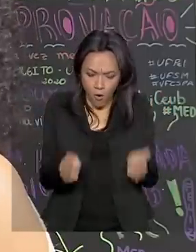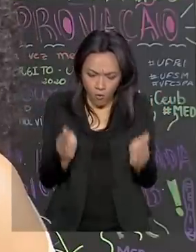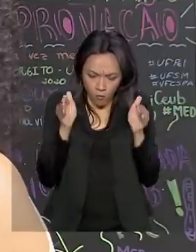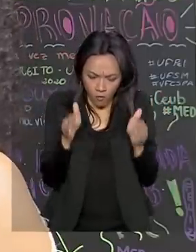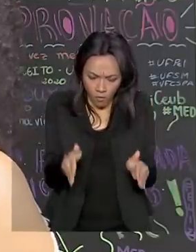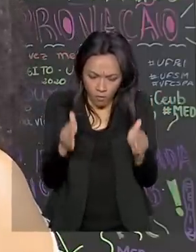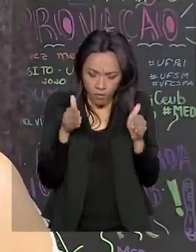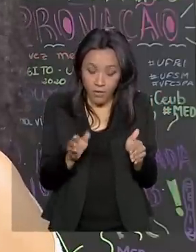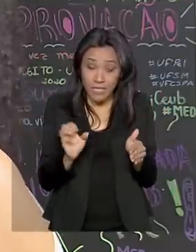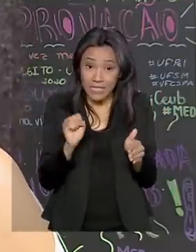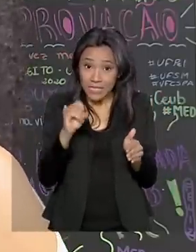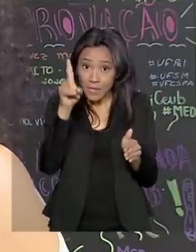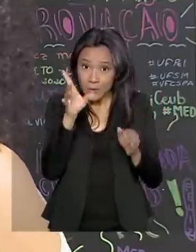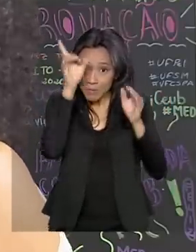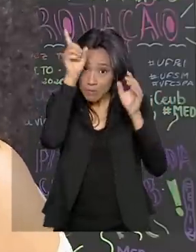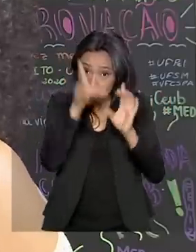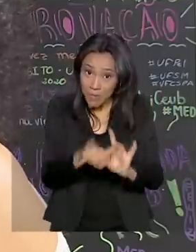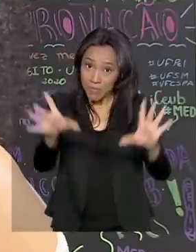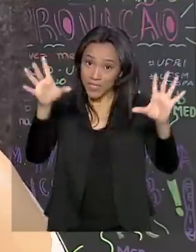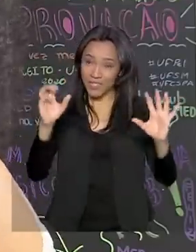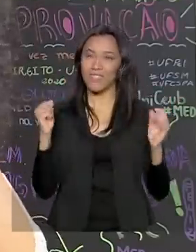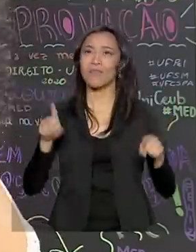prova e que se Deus quiser comemorar demais.